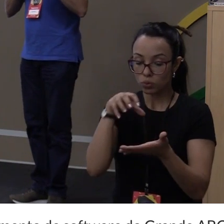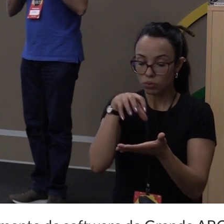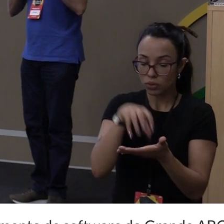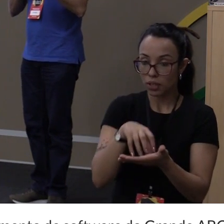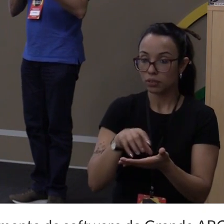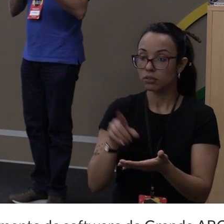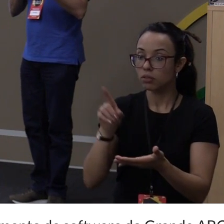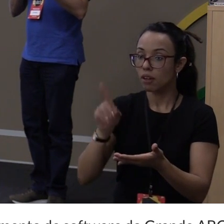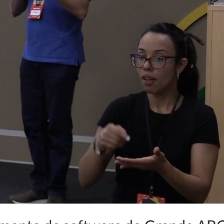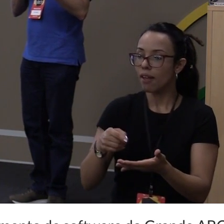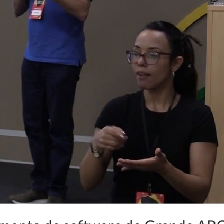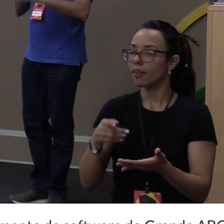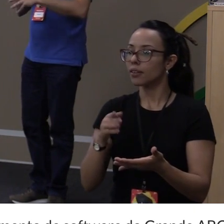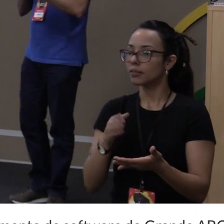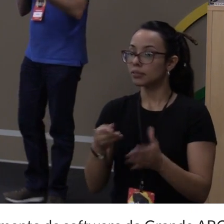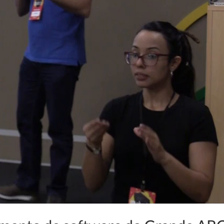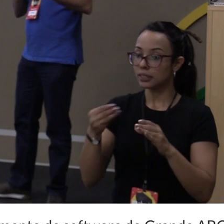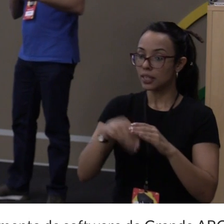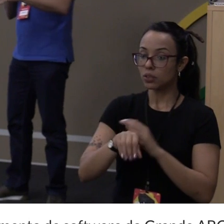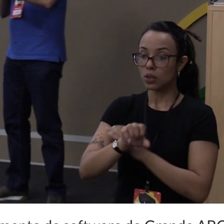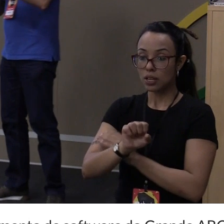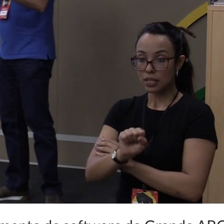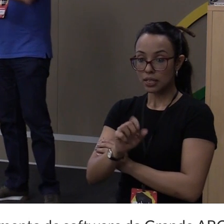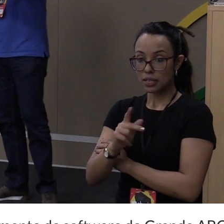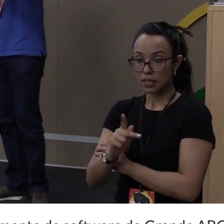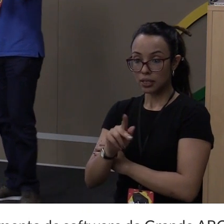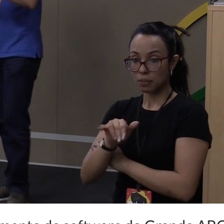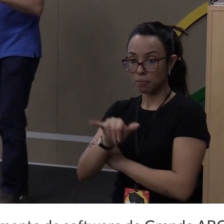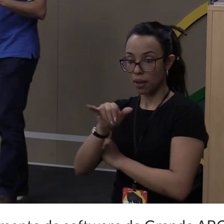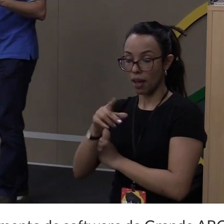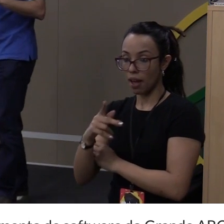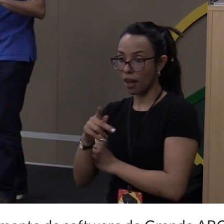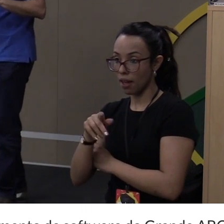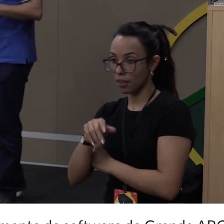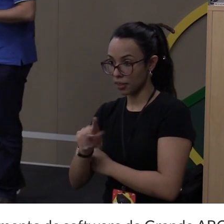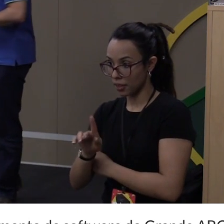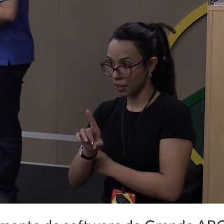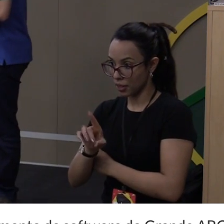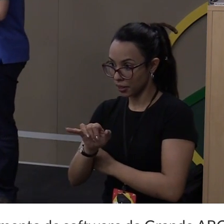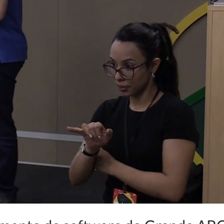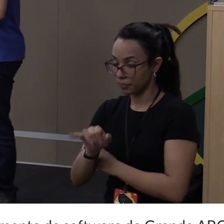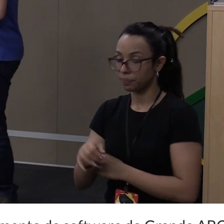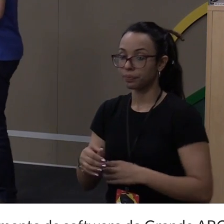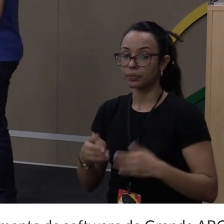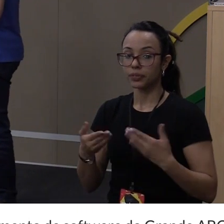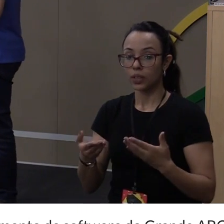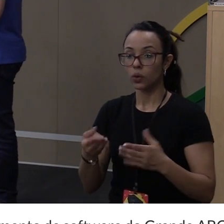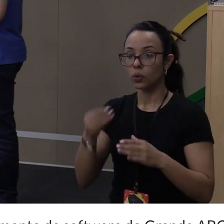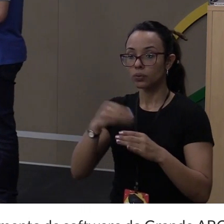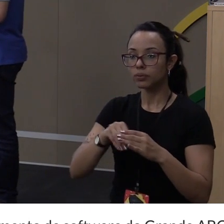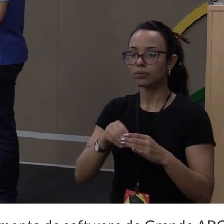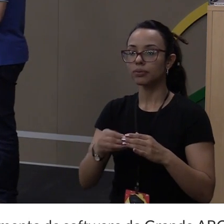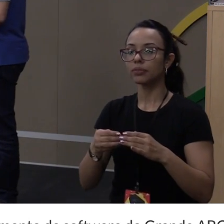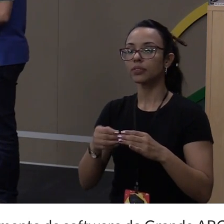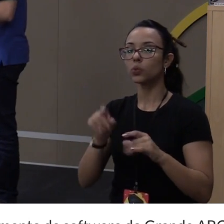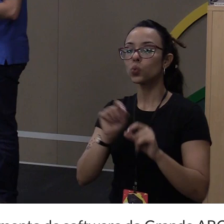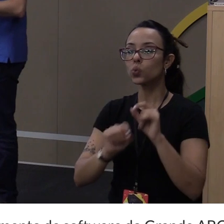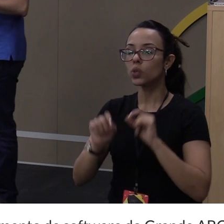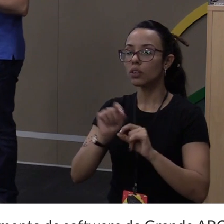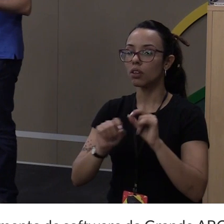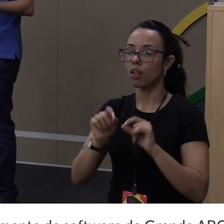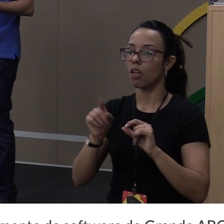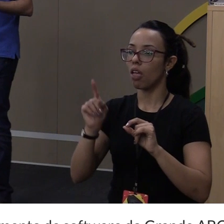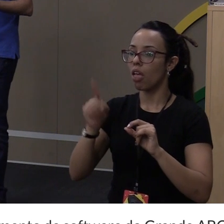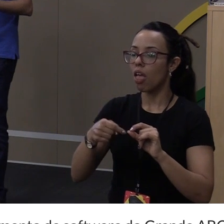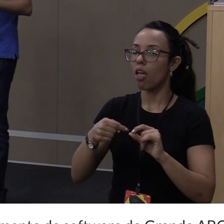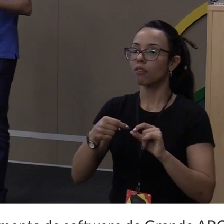conceito de um spider. Fala spider, aranha, na teia. O spider é simplesmente